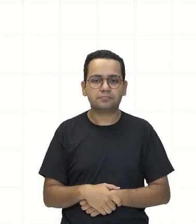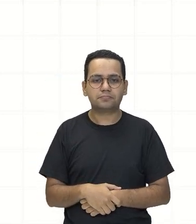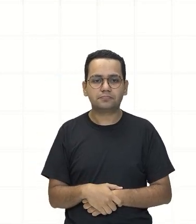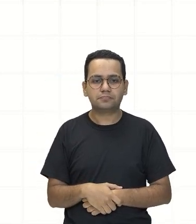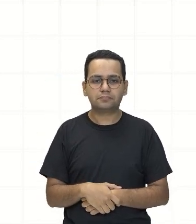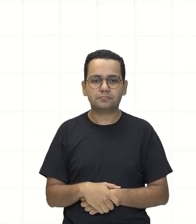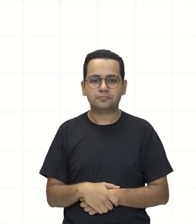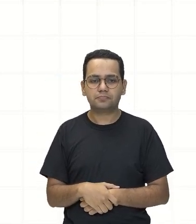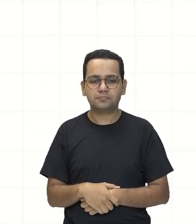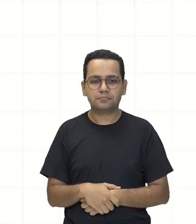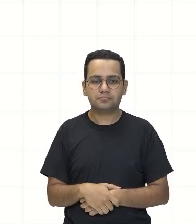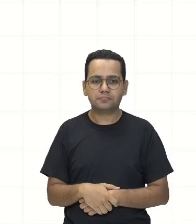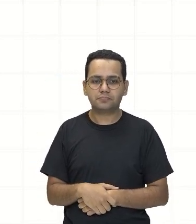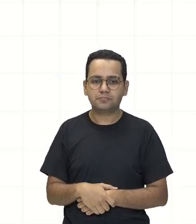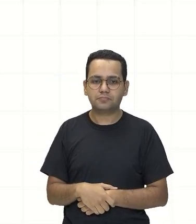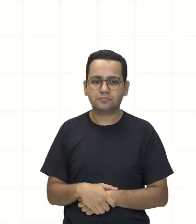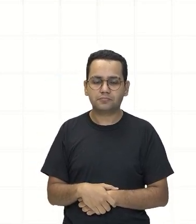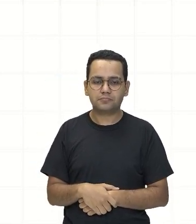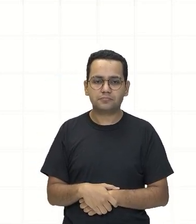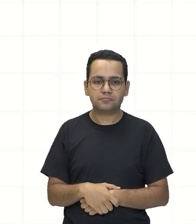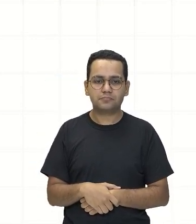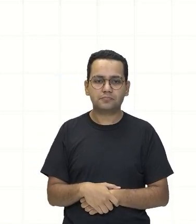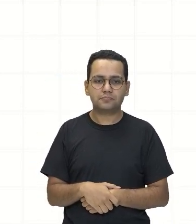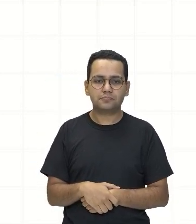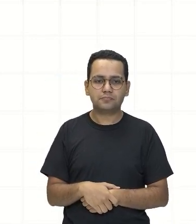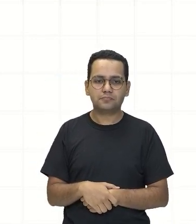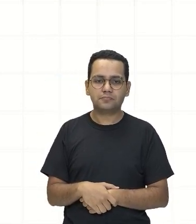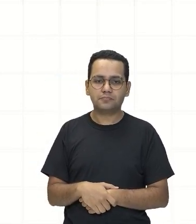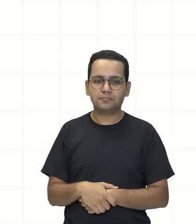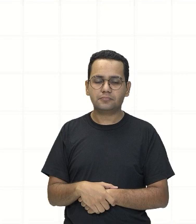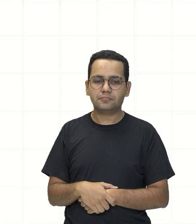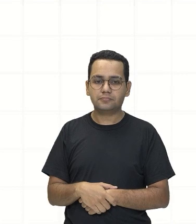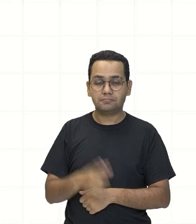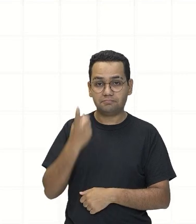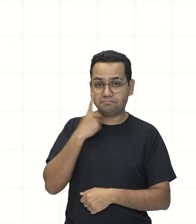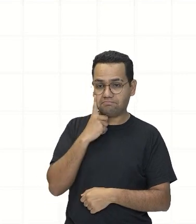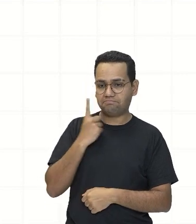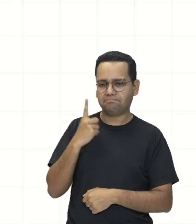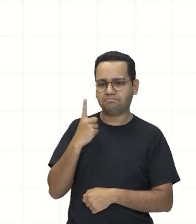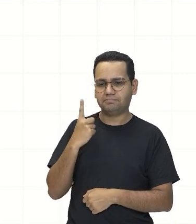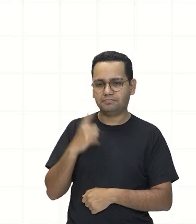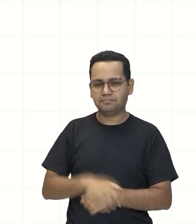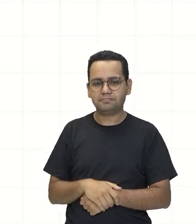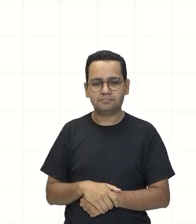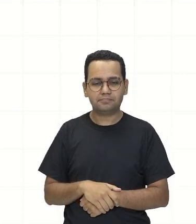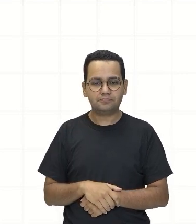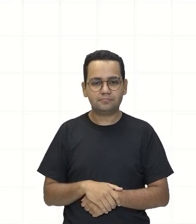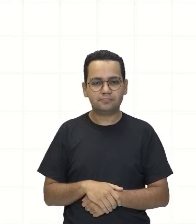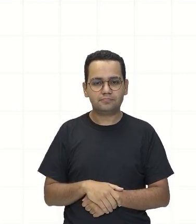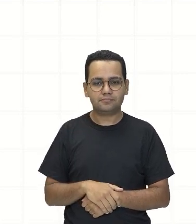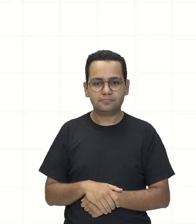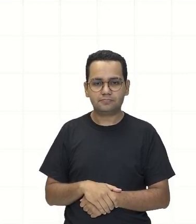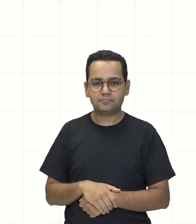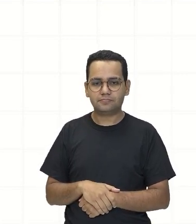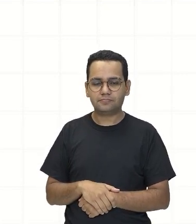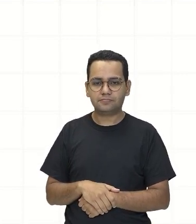que colocar o seu olho Eu sempre desenho o olho Que é para você ter o seu olho Na